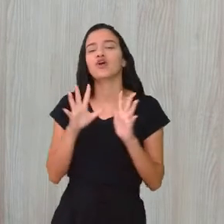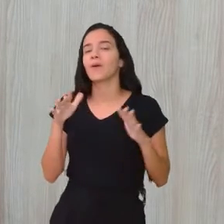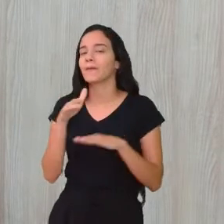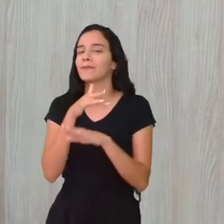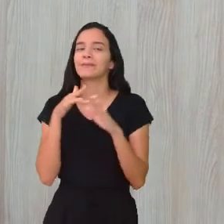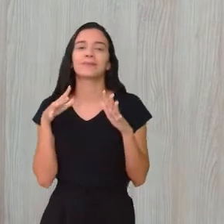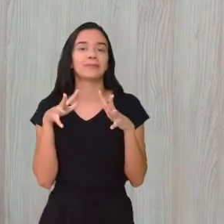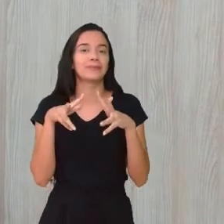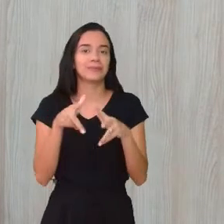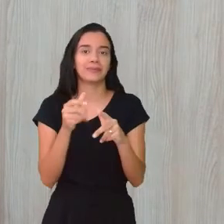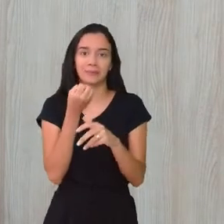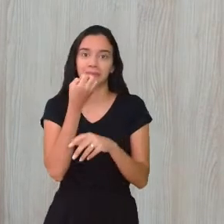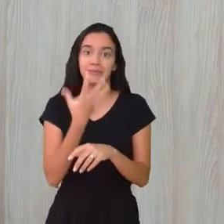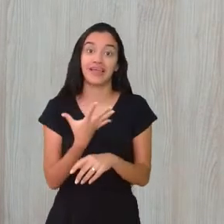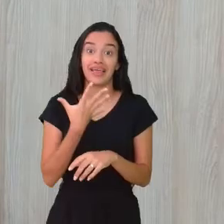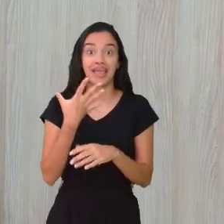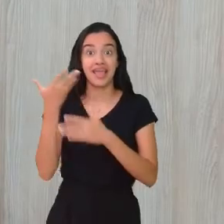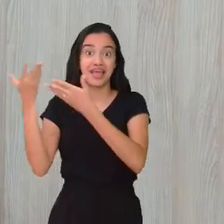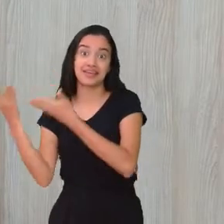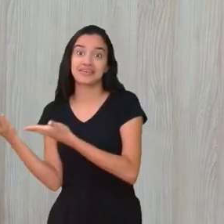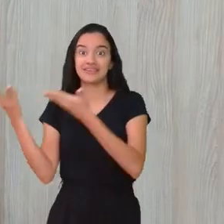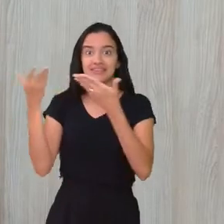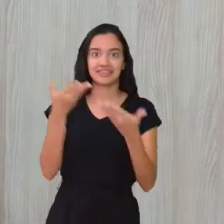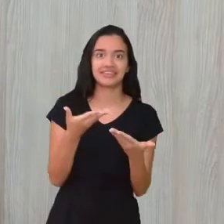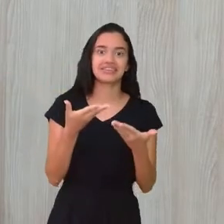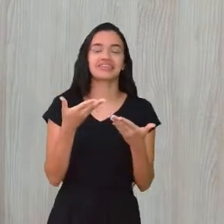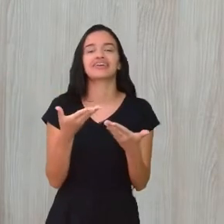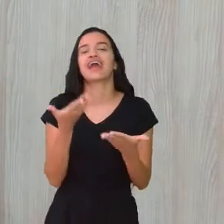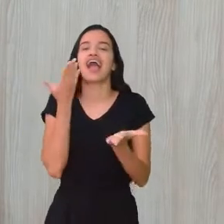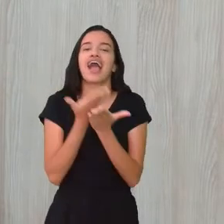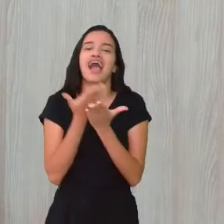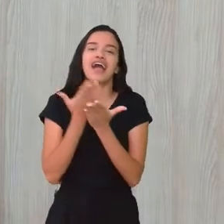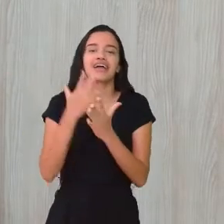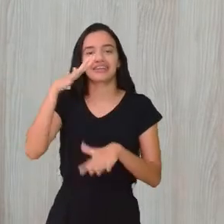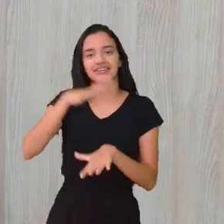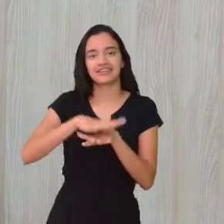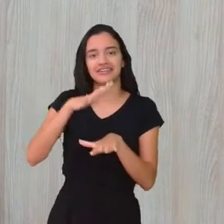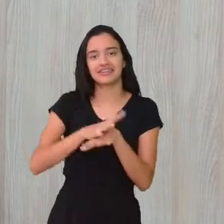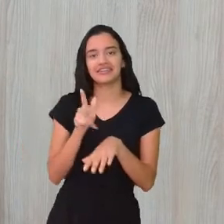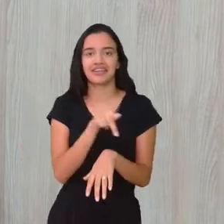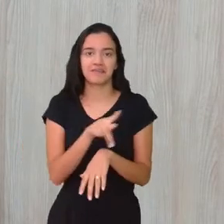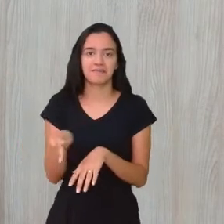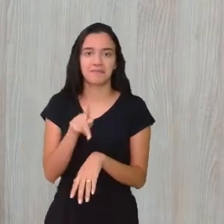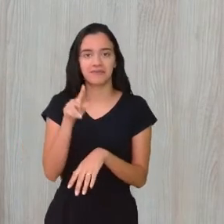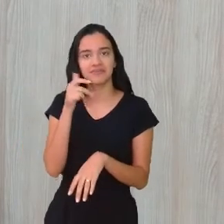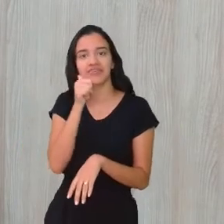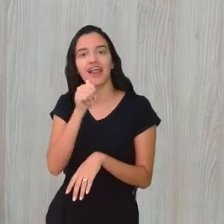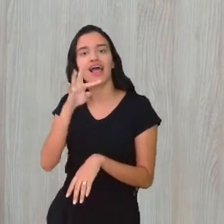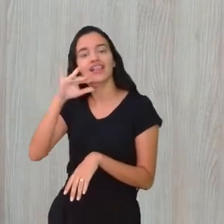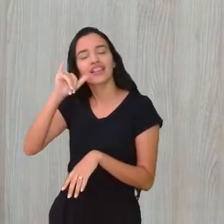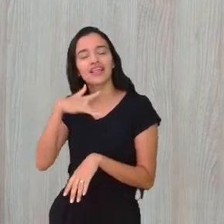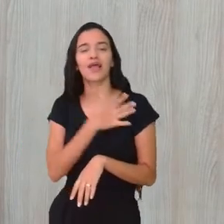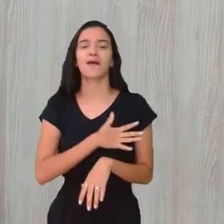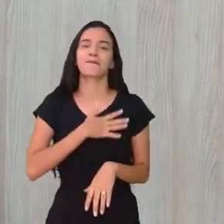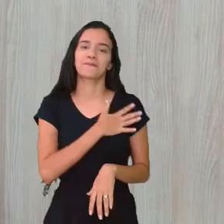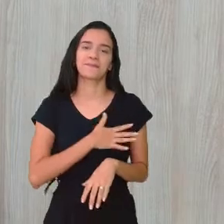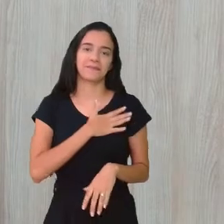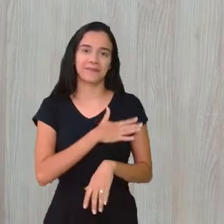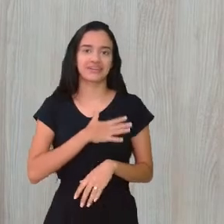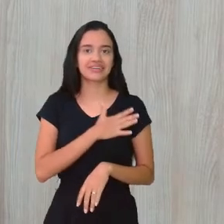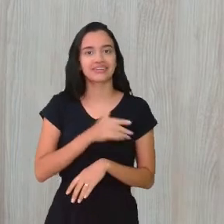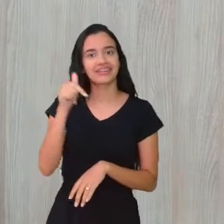estejam bem. Sejam todos e todas bem-vindos e bem-vindas à aula de matemática, né, da professora Tânia. É um prazer estar aqui.